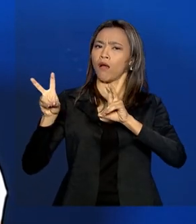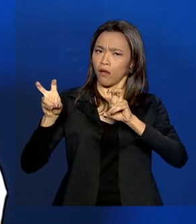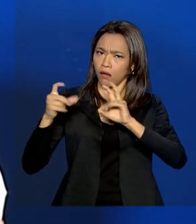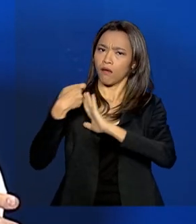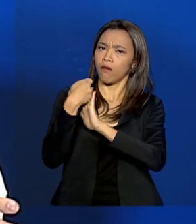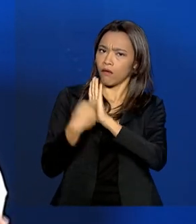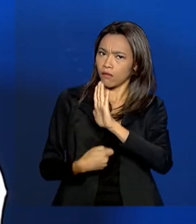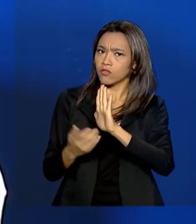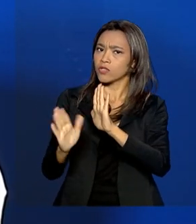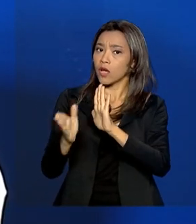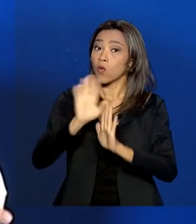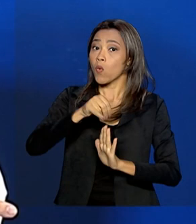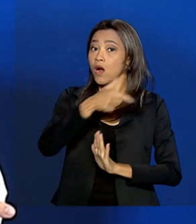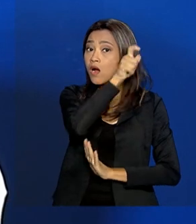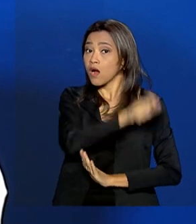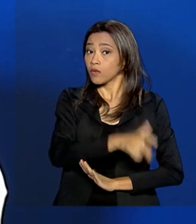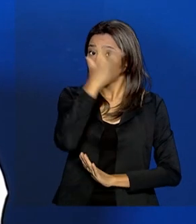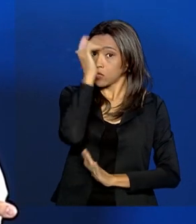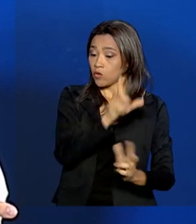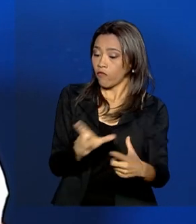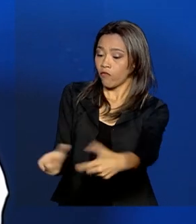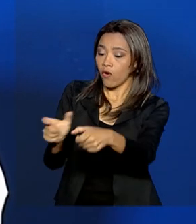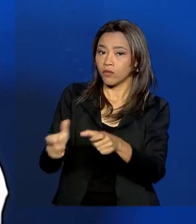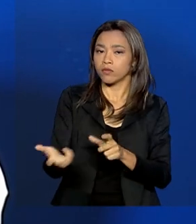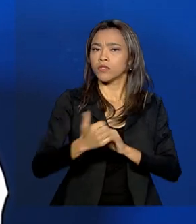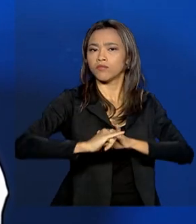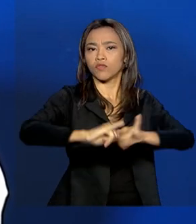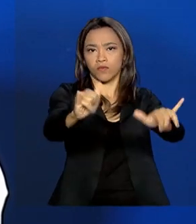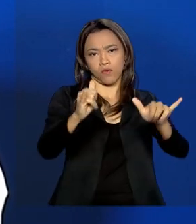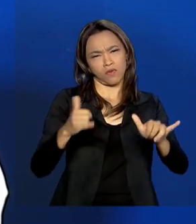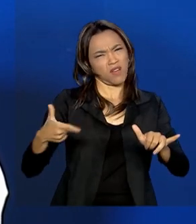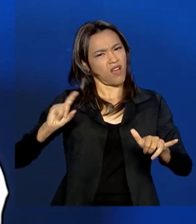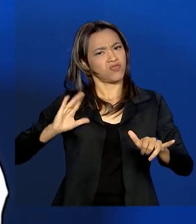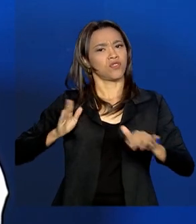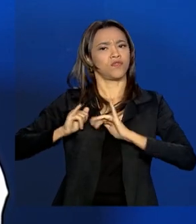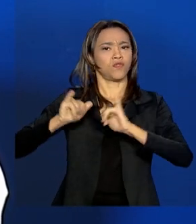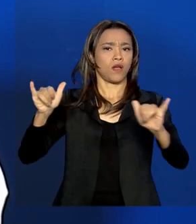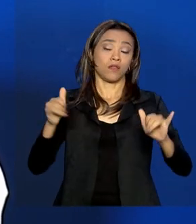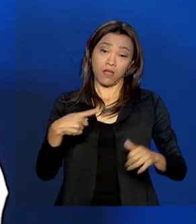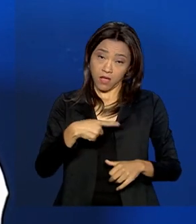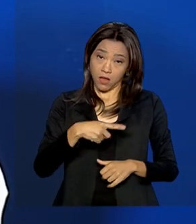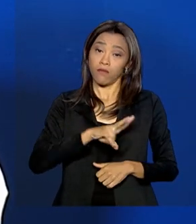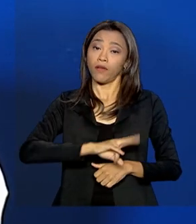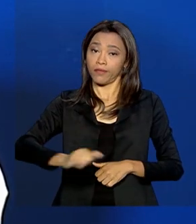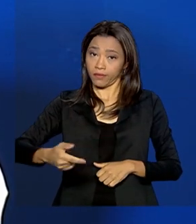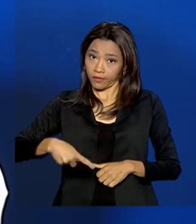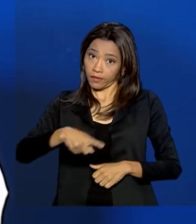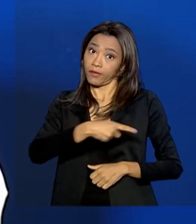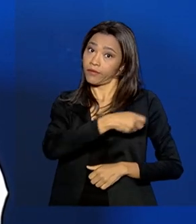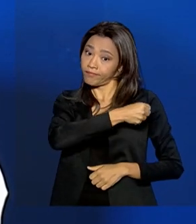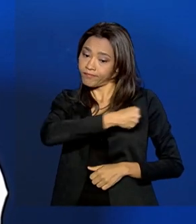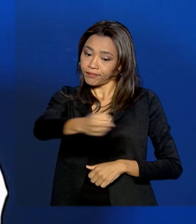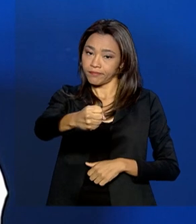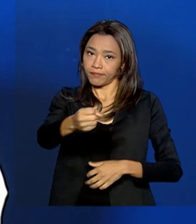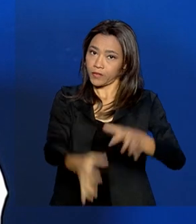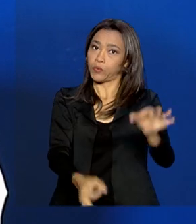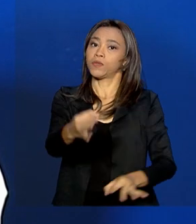quando ele divulgou essas fotos e agora ele vai ter que responder na justiça.